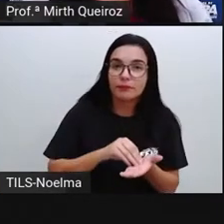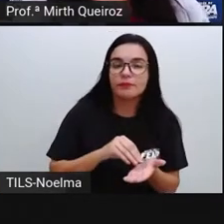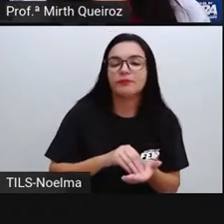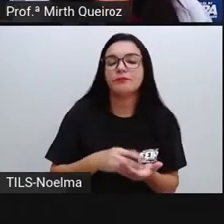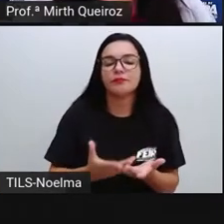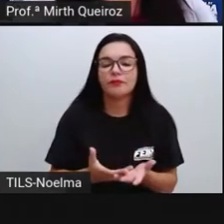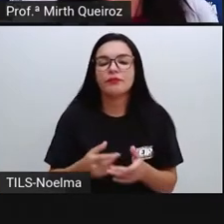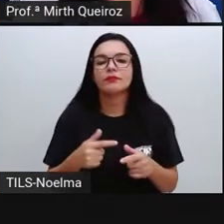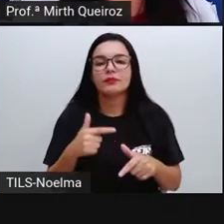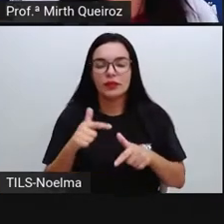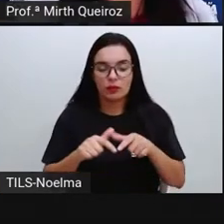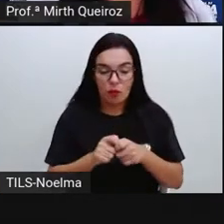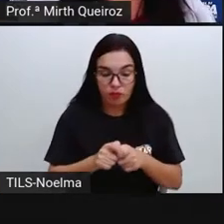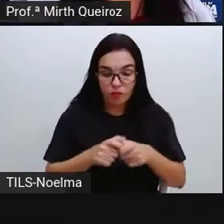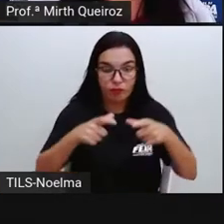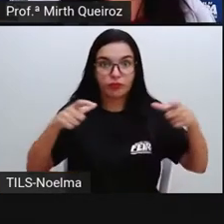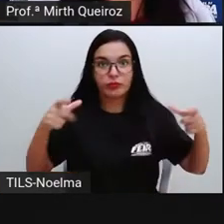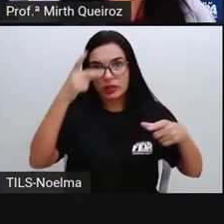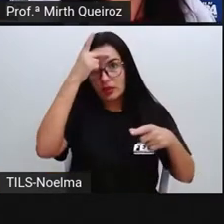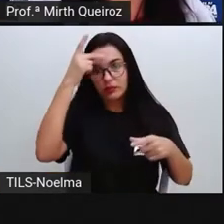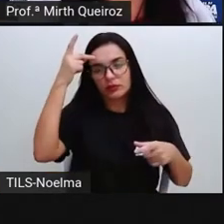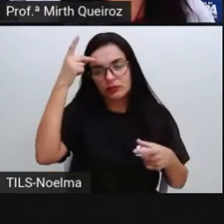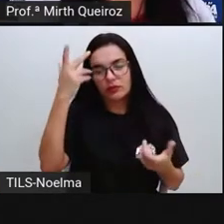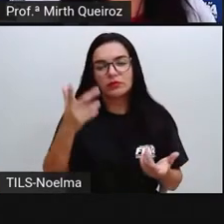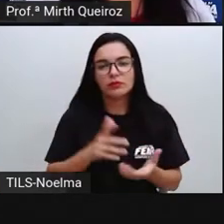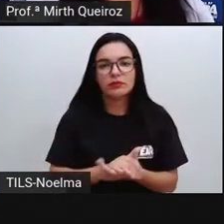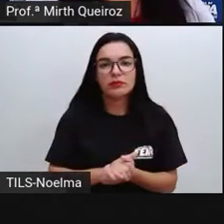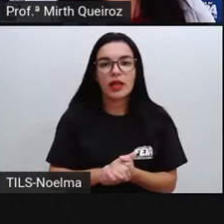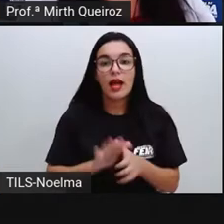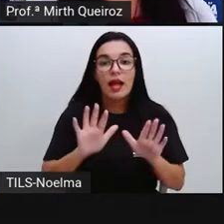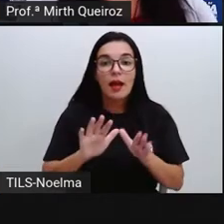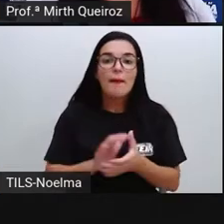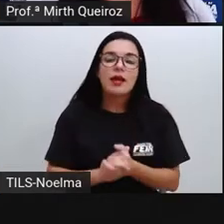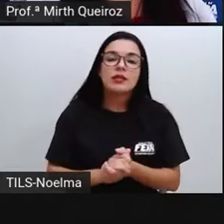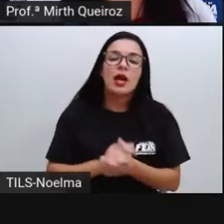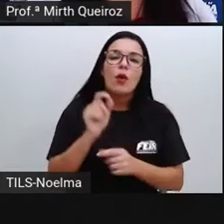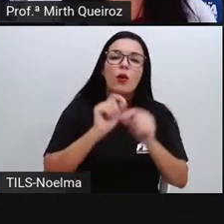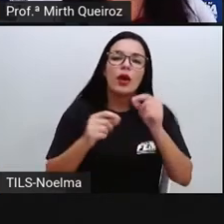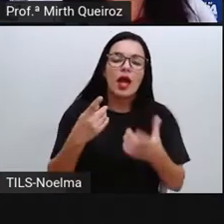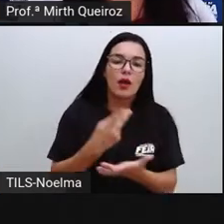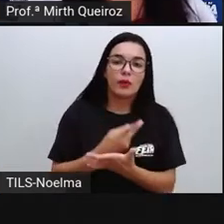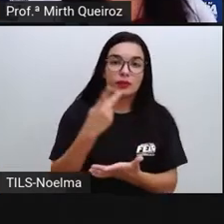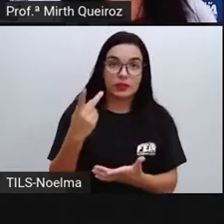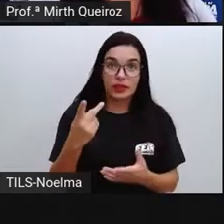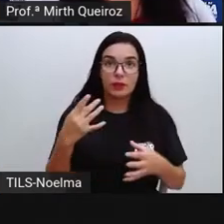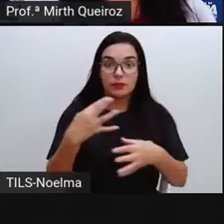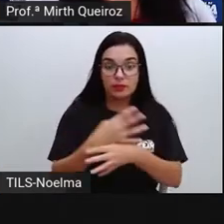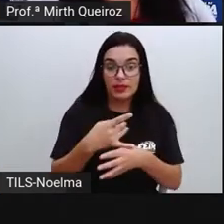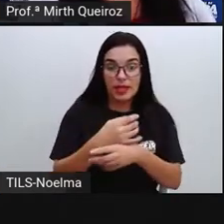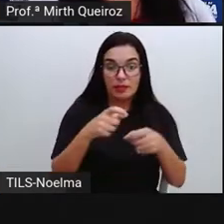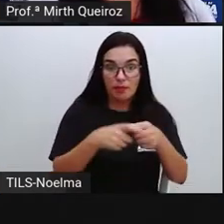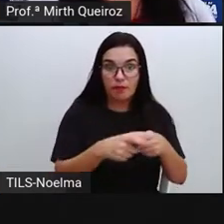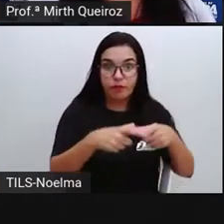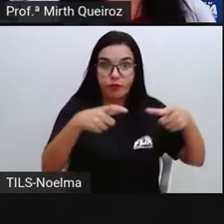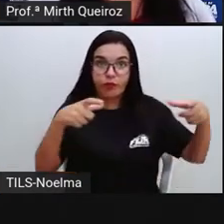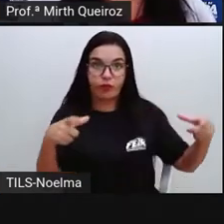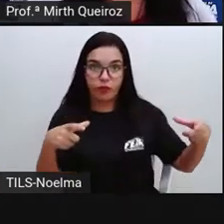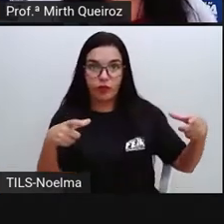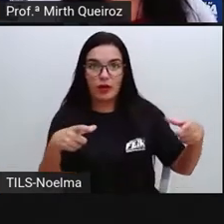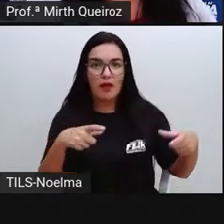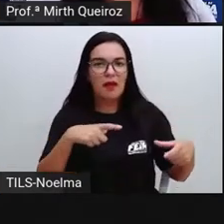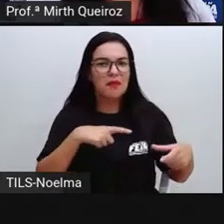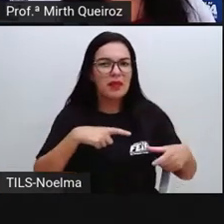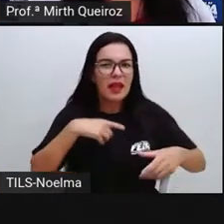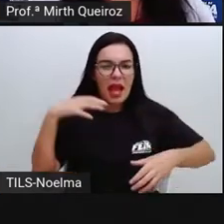nas zonas urbanas. No entanto, a urbanização acelerada, sem o devido planejamento,